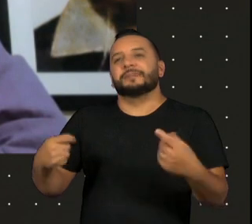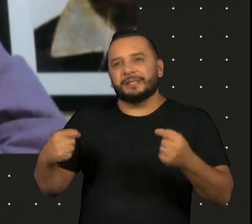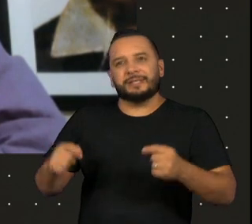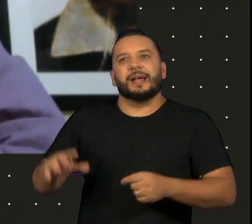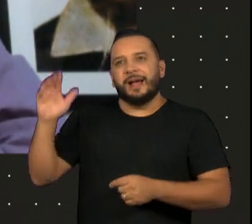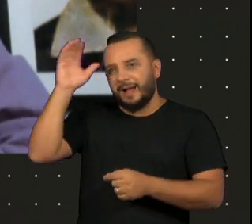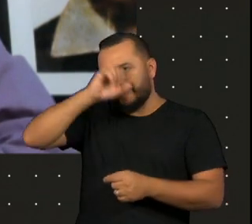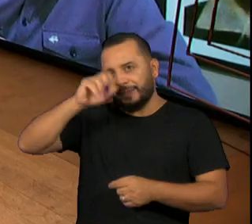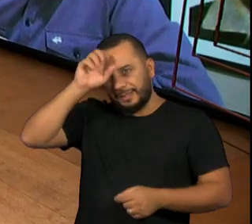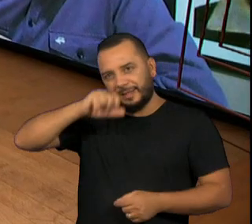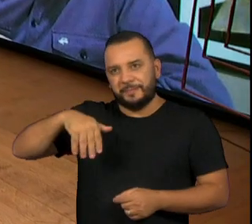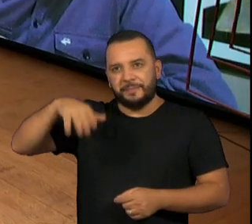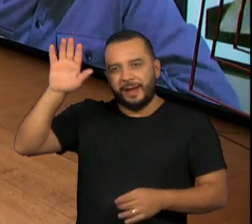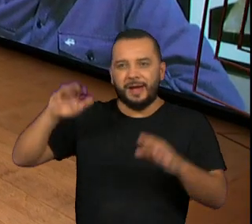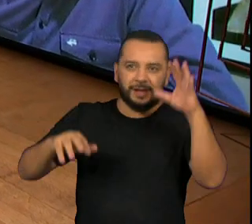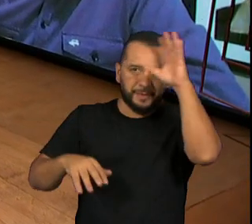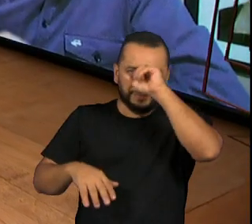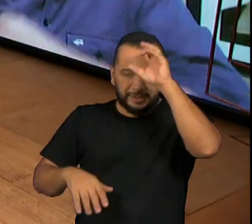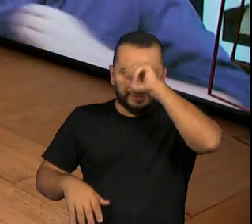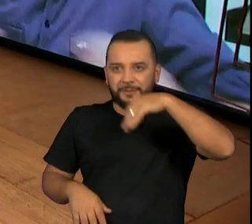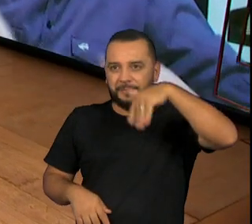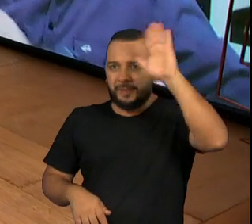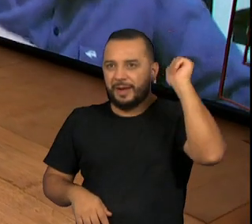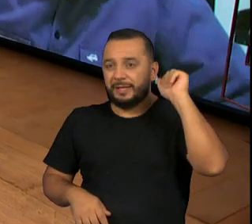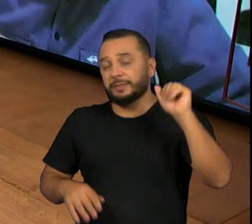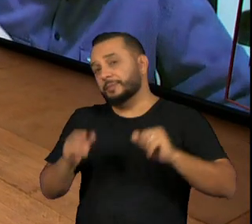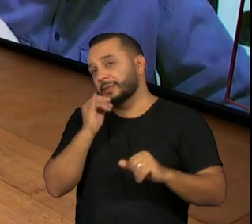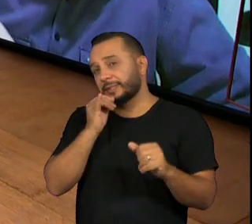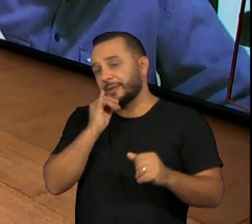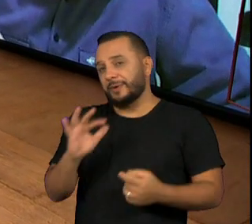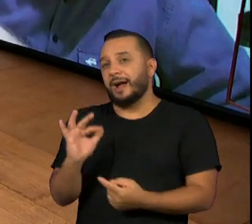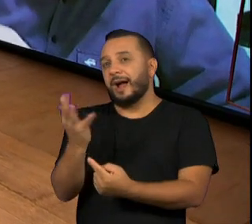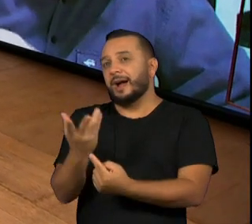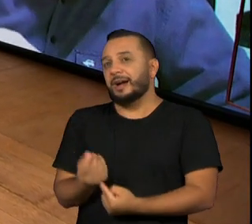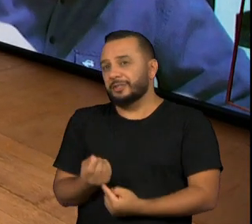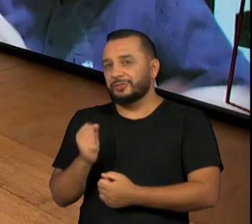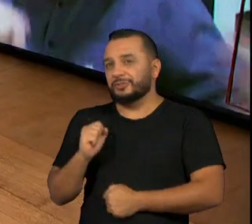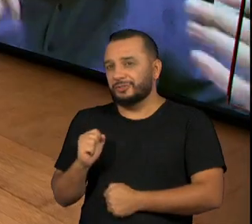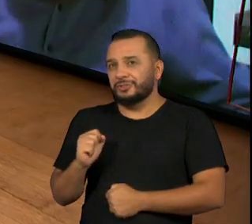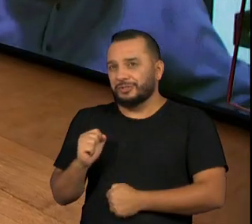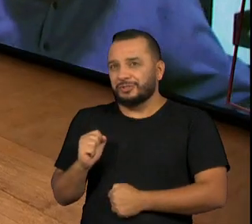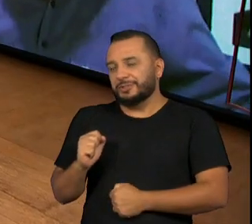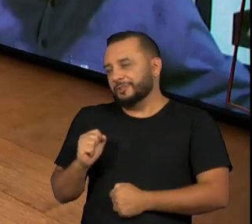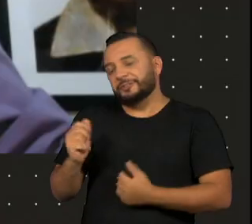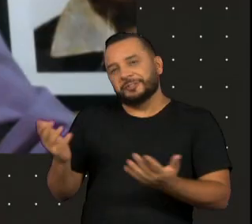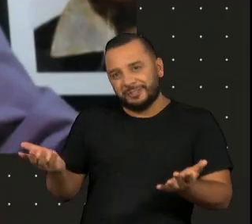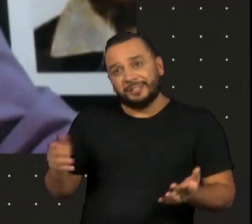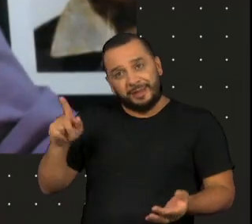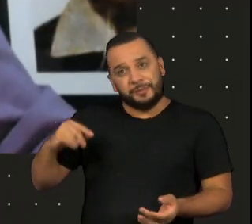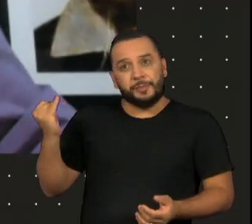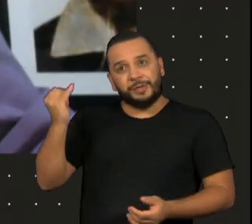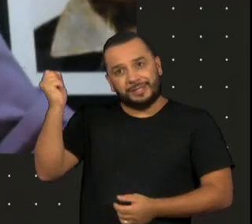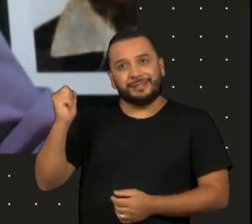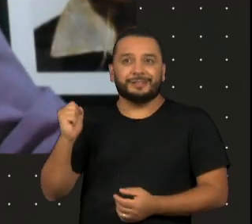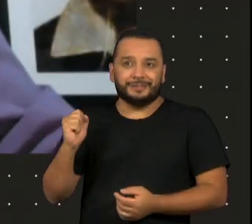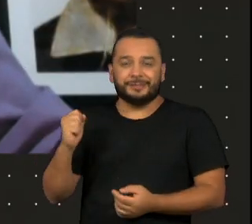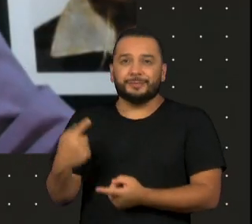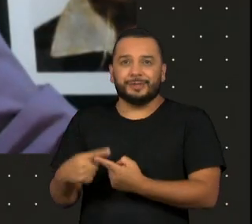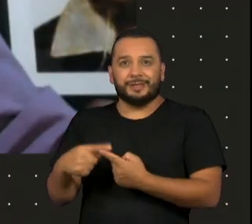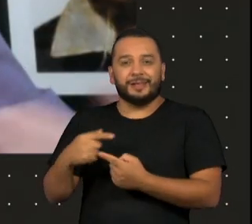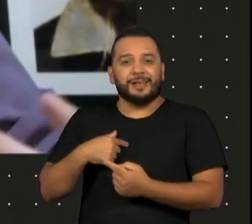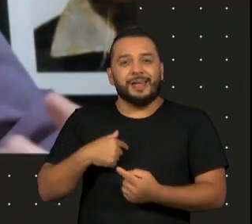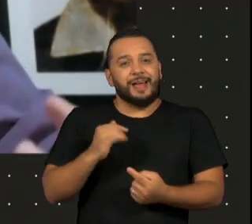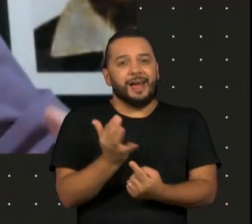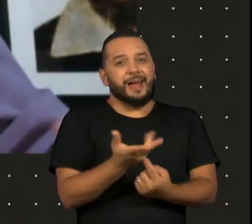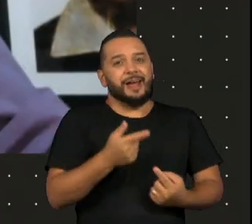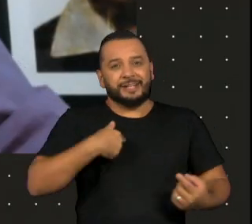né? que no caso da arte, então, nem se fale, porque você tem que estar criando e se